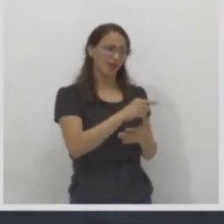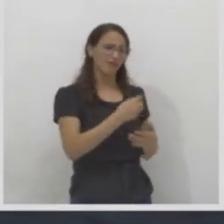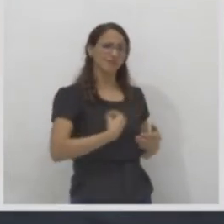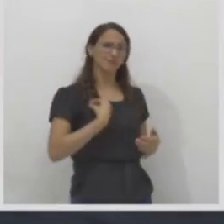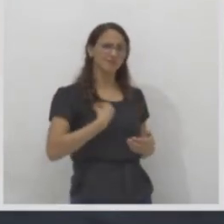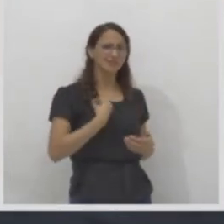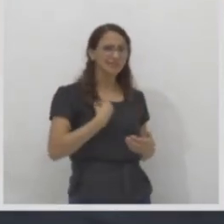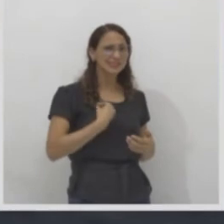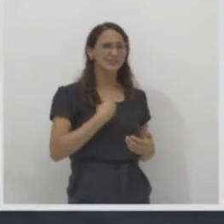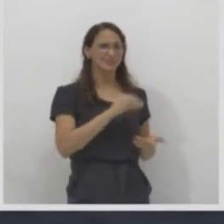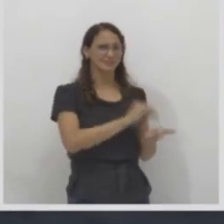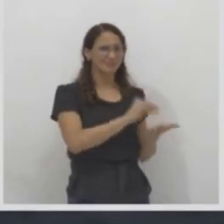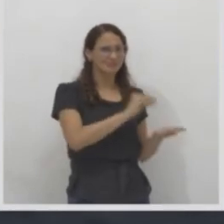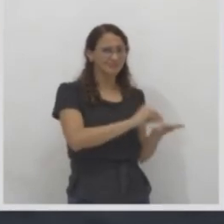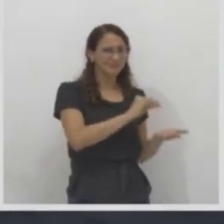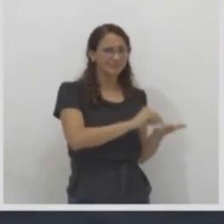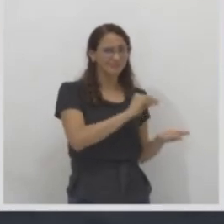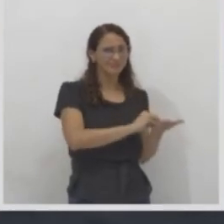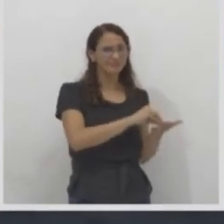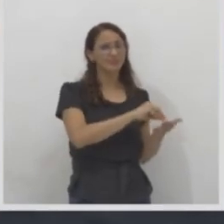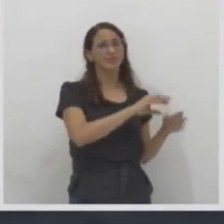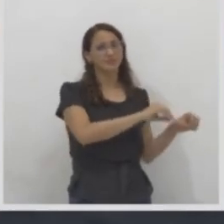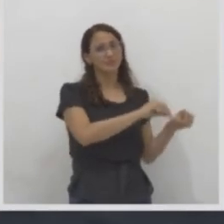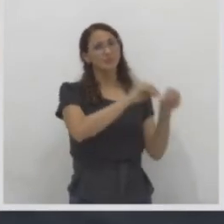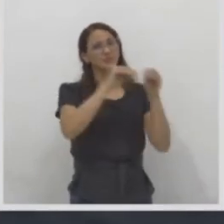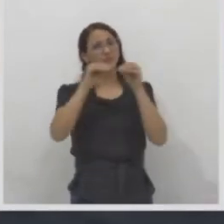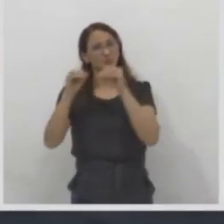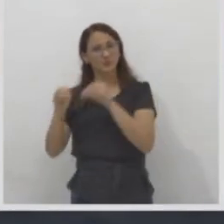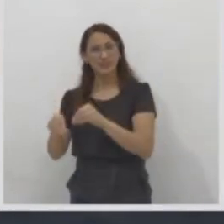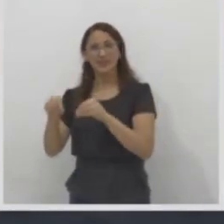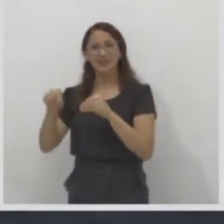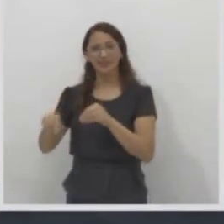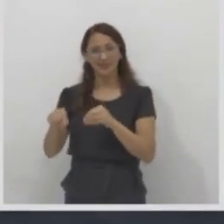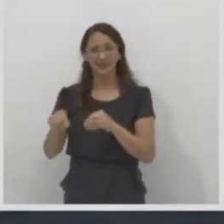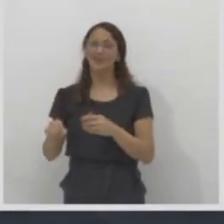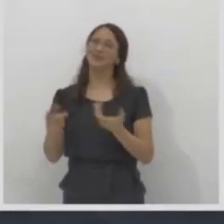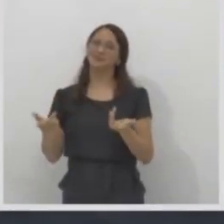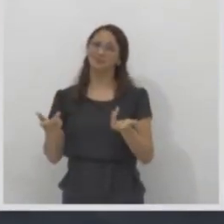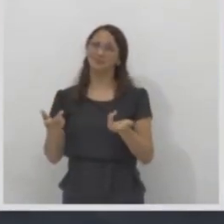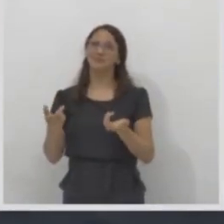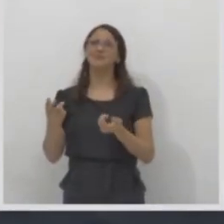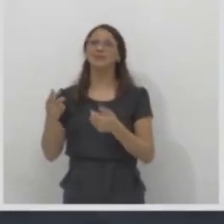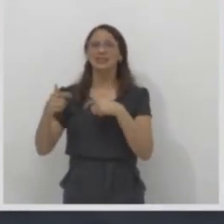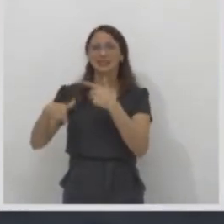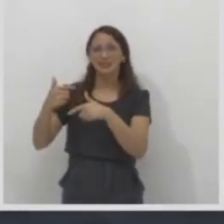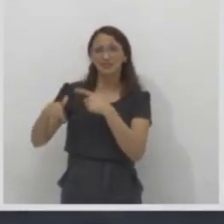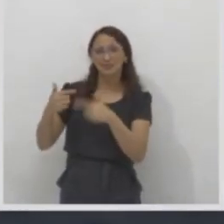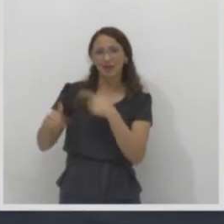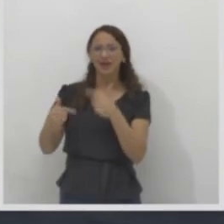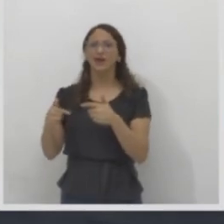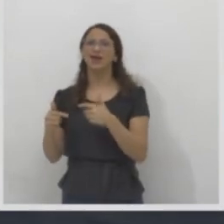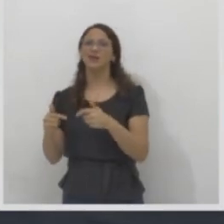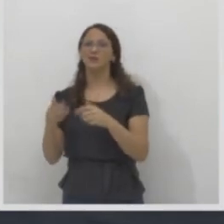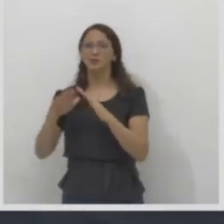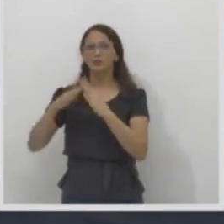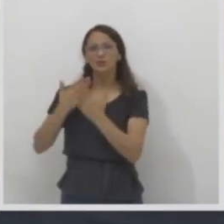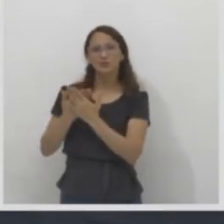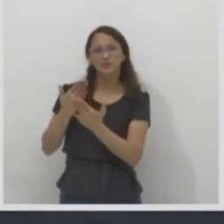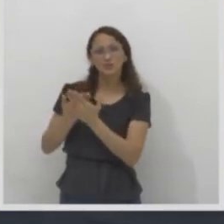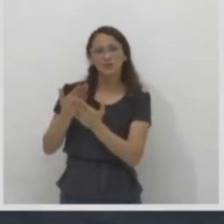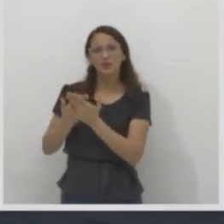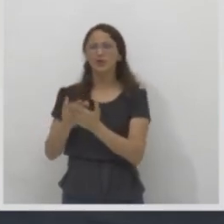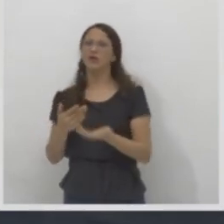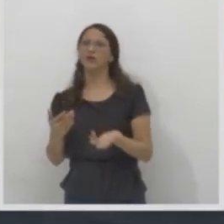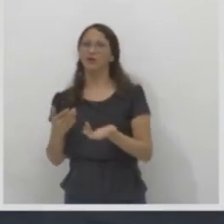de saúde, vem em busca de educação, vem em busca de um emprego melhor. Muitas pessoas acabam